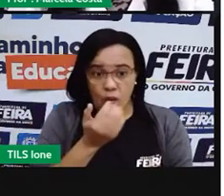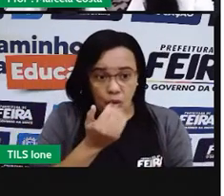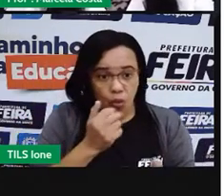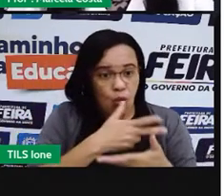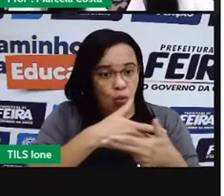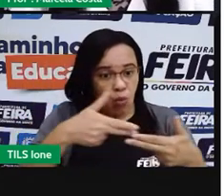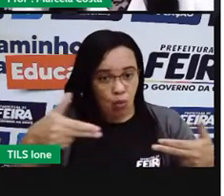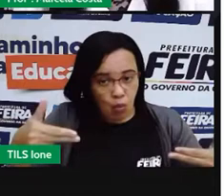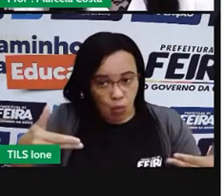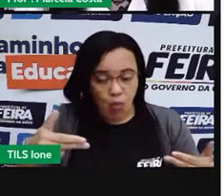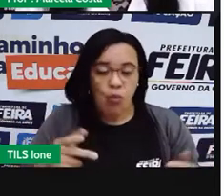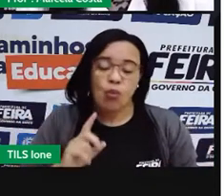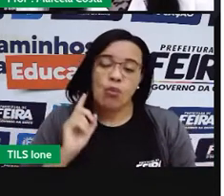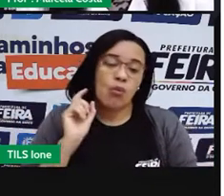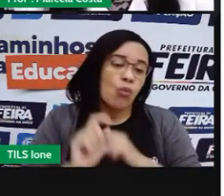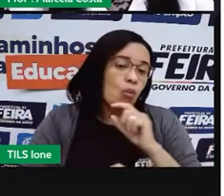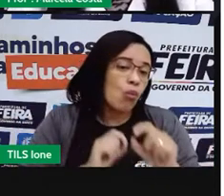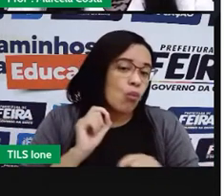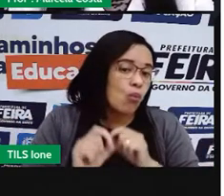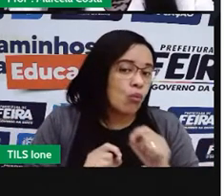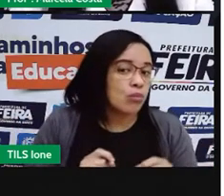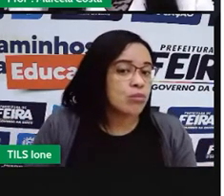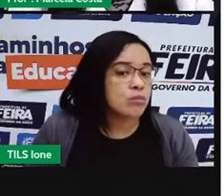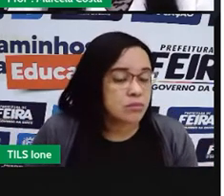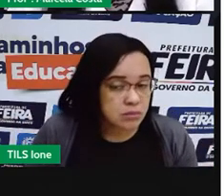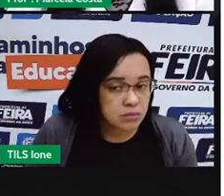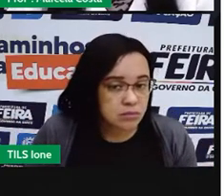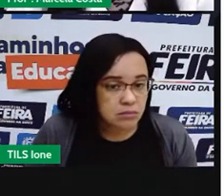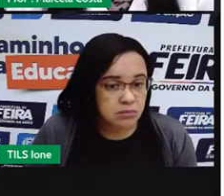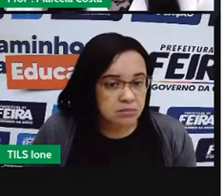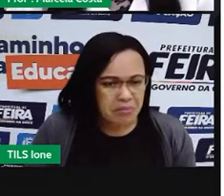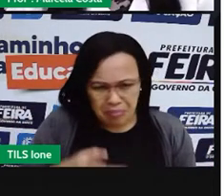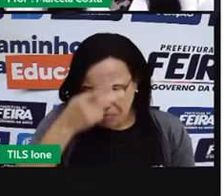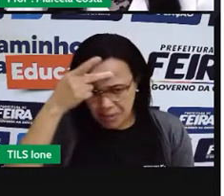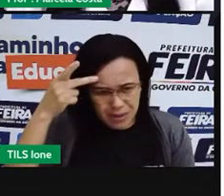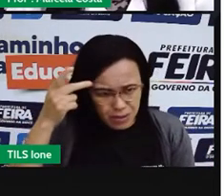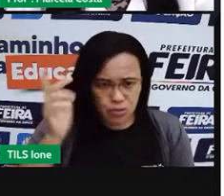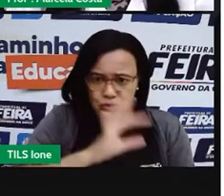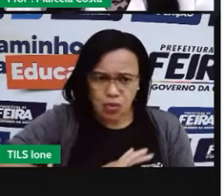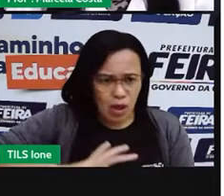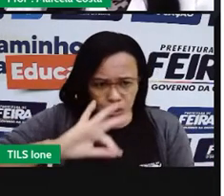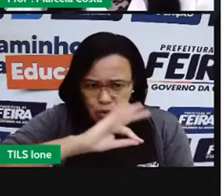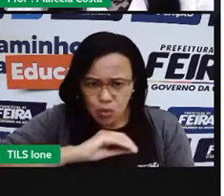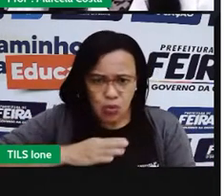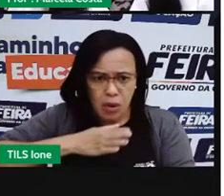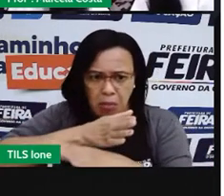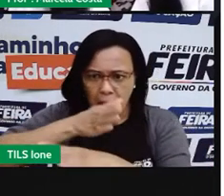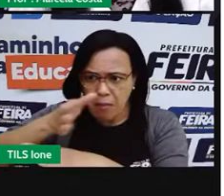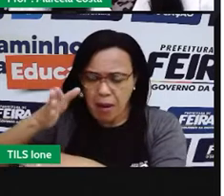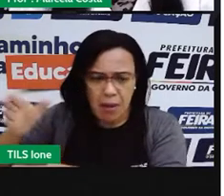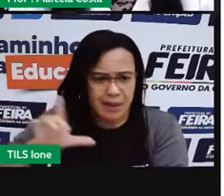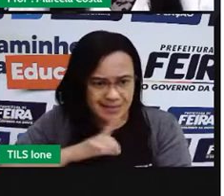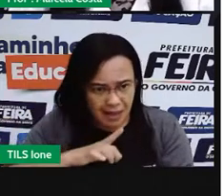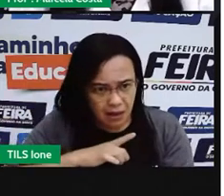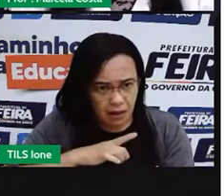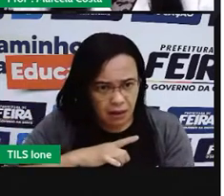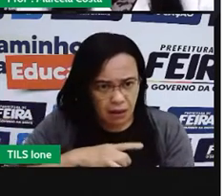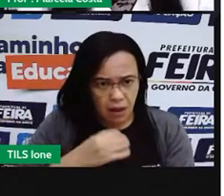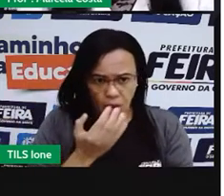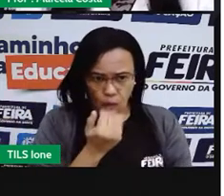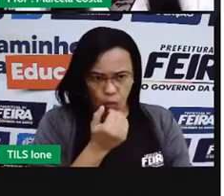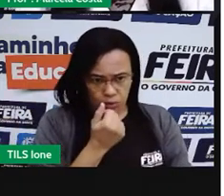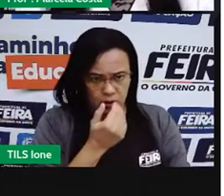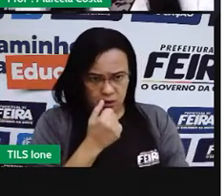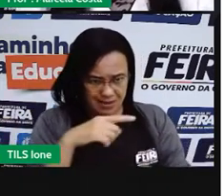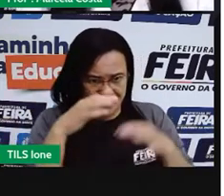acesso à alimentação não chega para todo mundo, às vezes, um